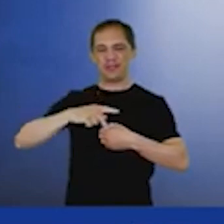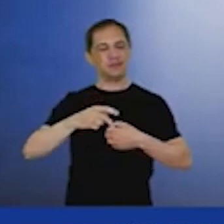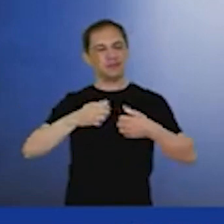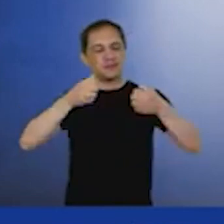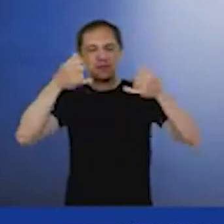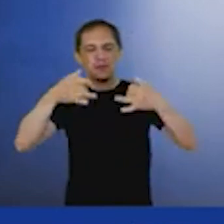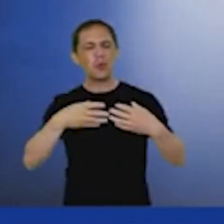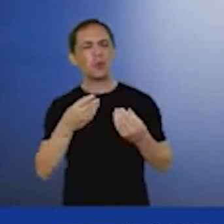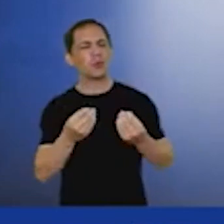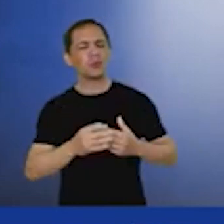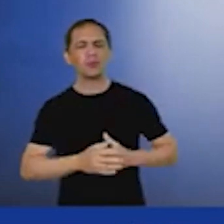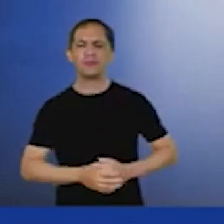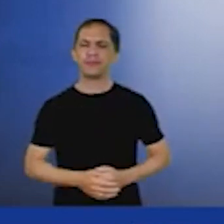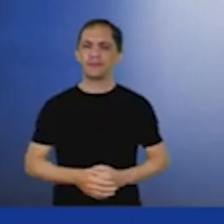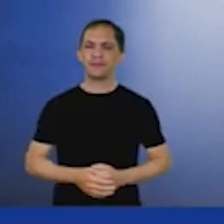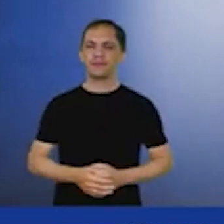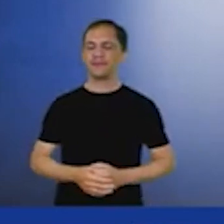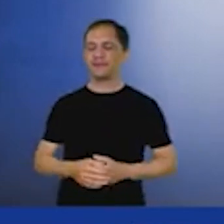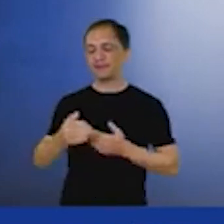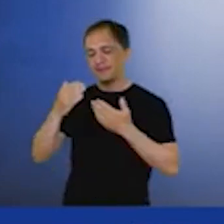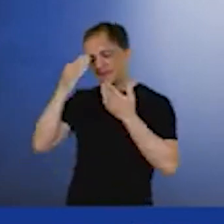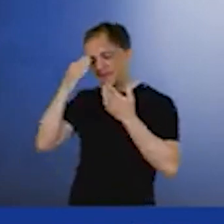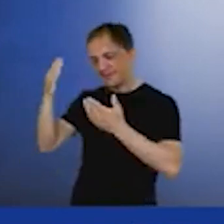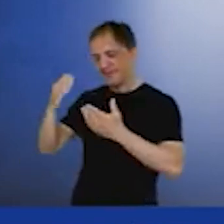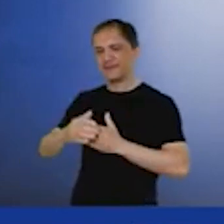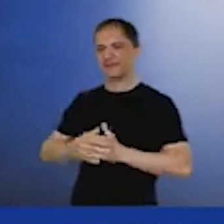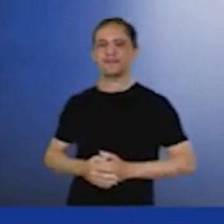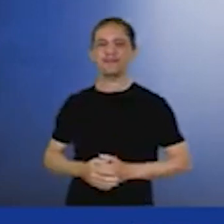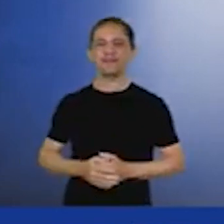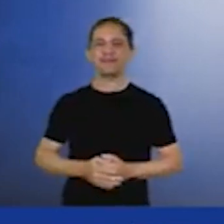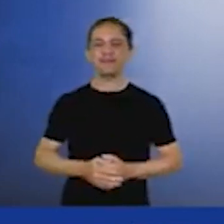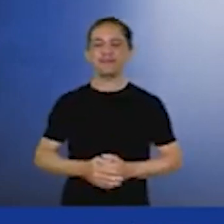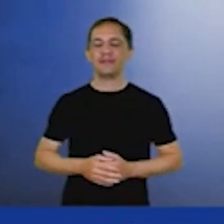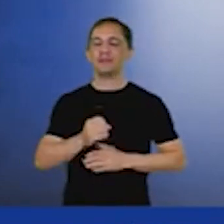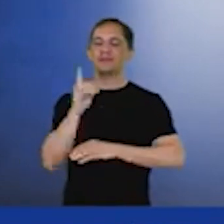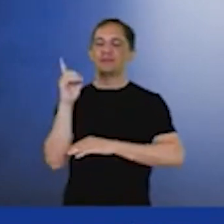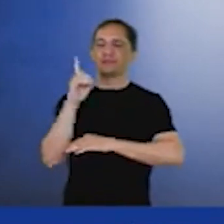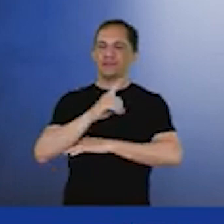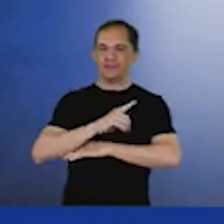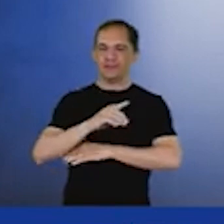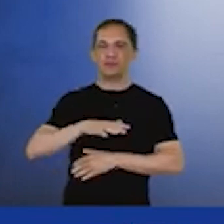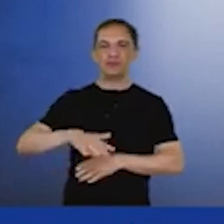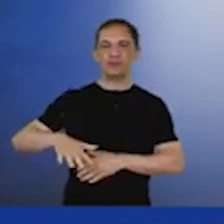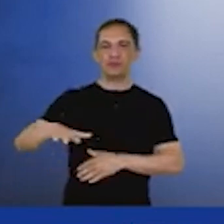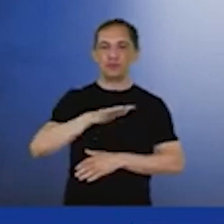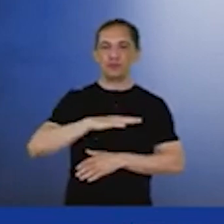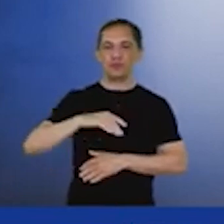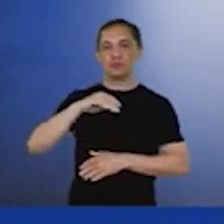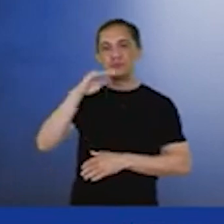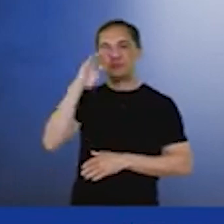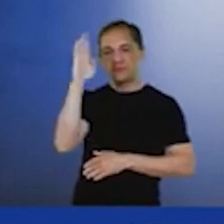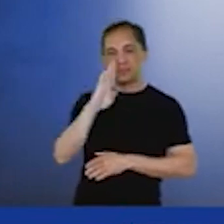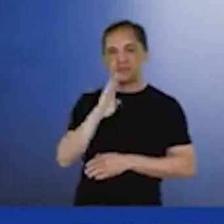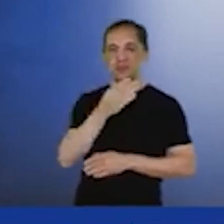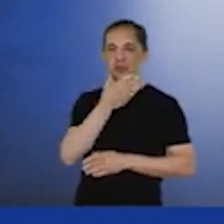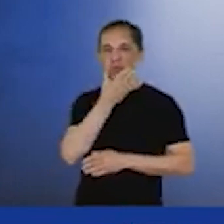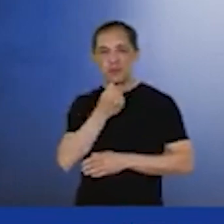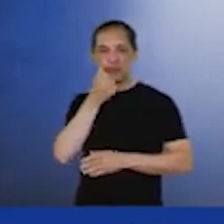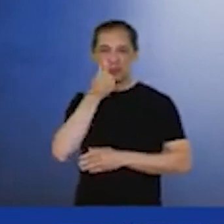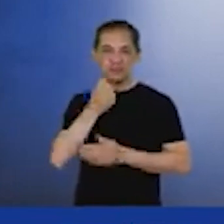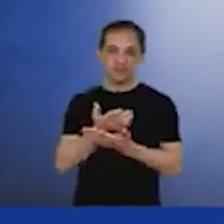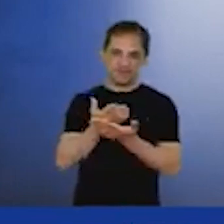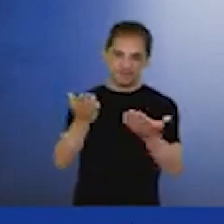cenário. obrigado, Roberta. Em primeiro lugar, bom dia a todos os brasileiros e brasileiras que estão no Brasil